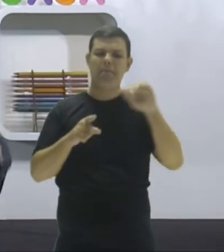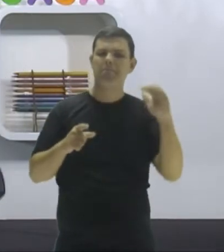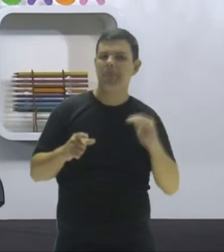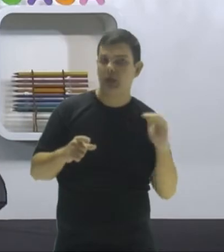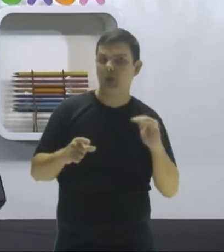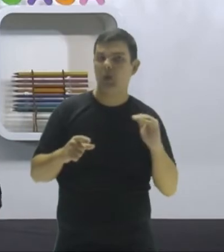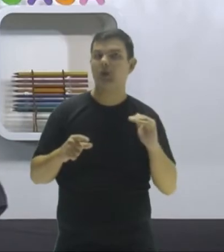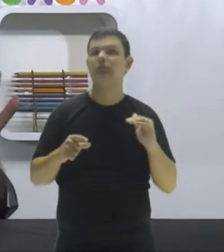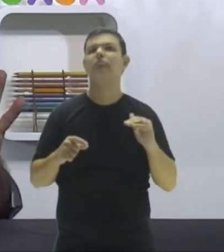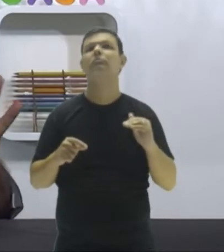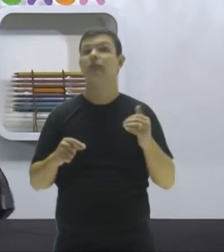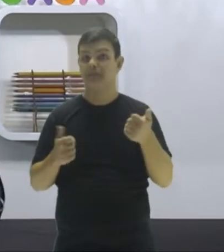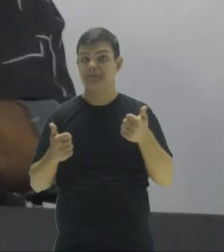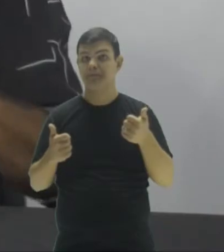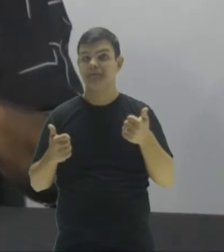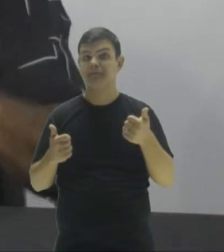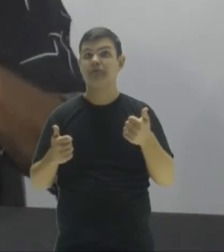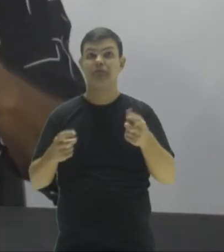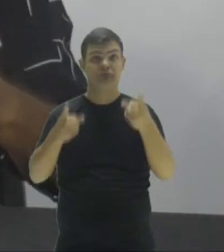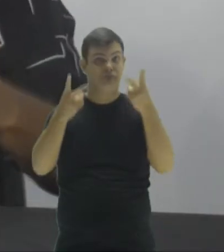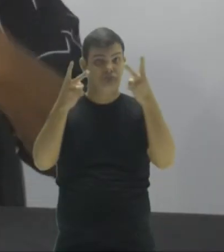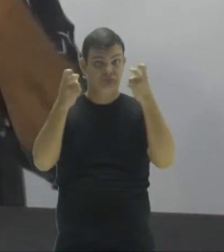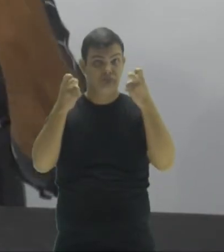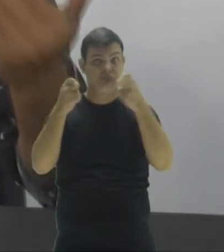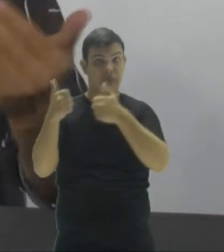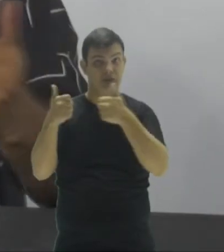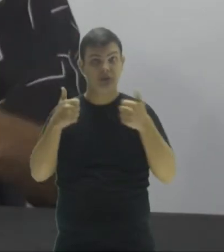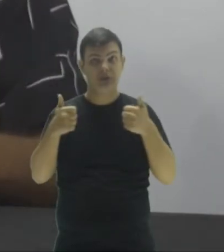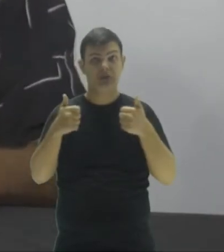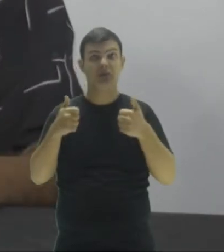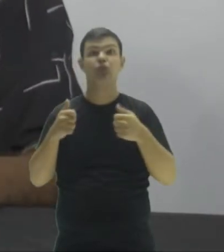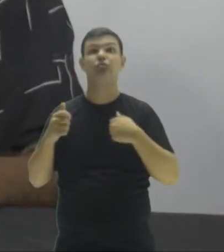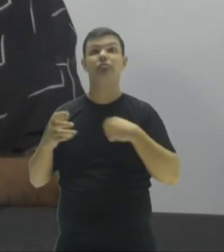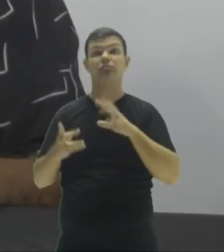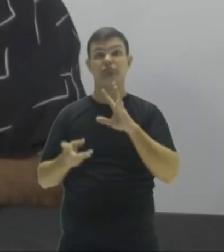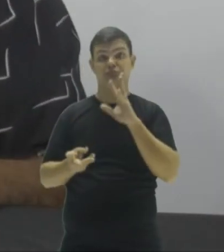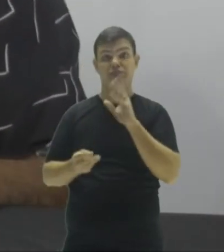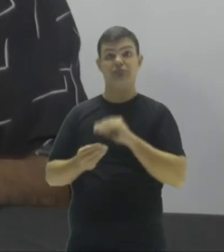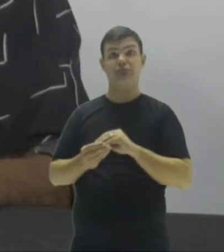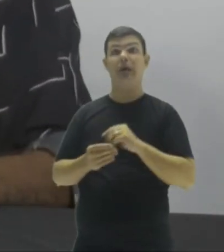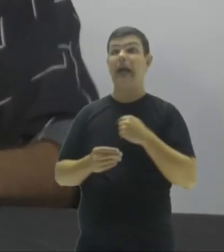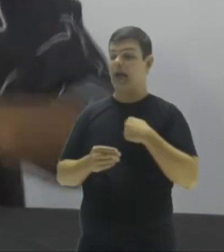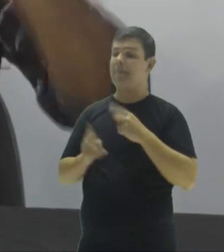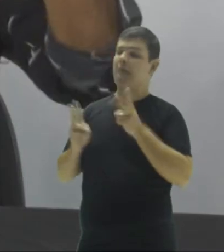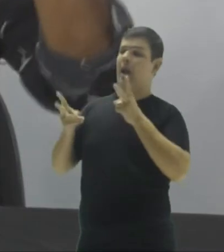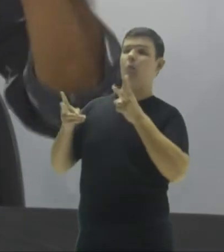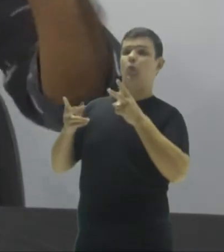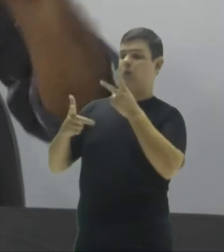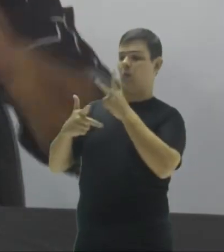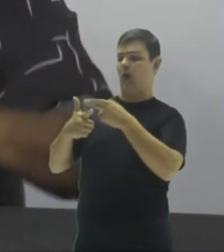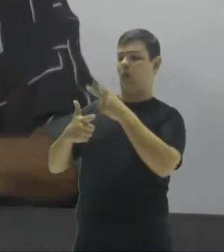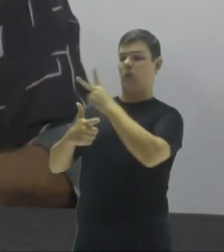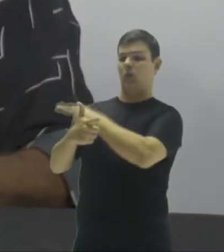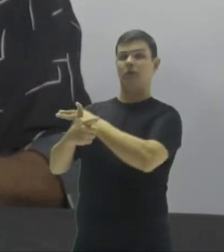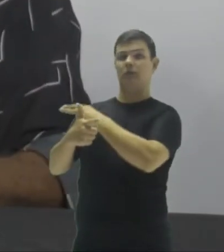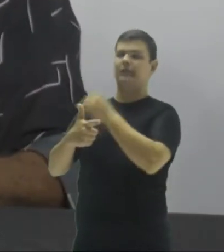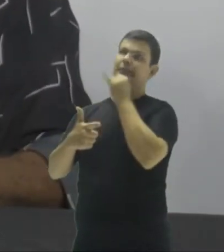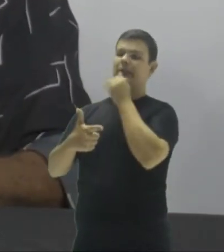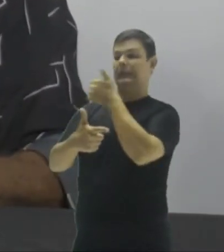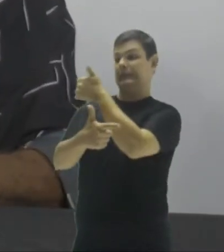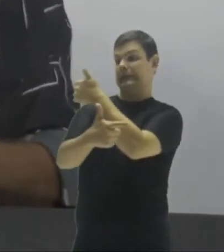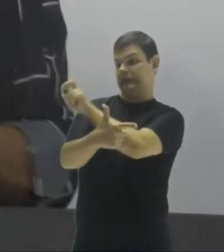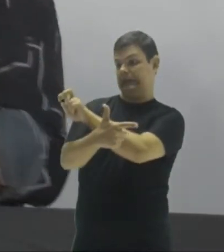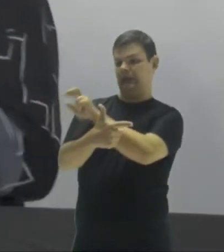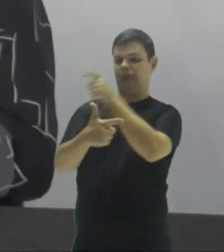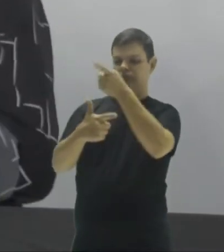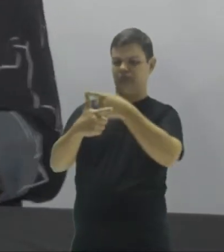divisor de um número, ok? Nós percebemos que o maior divisor de um número é ele mesmo. Neste caso, quinze dividido por